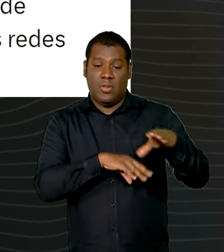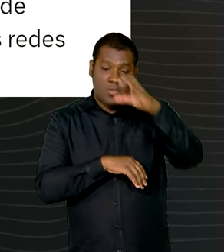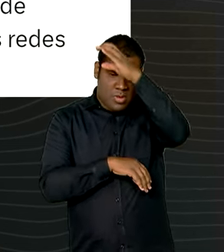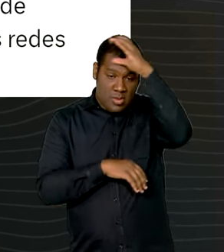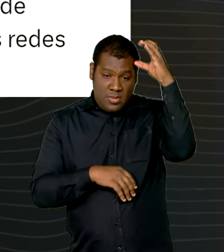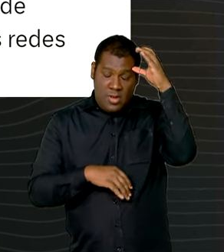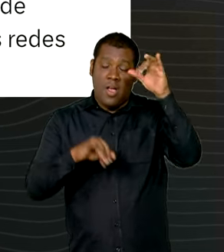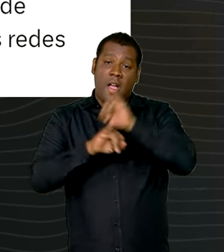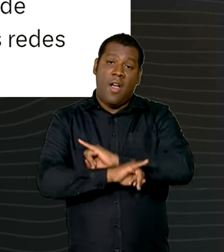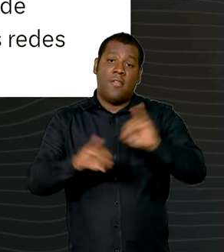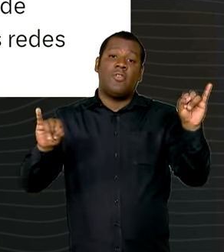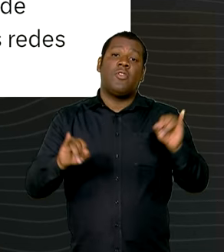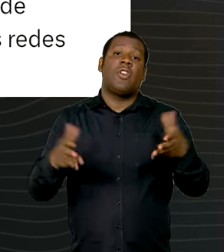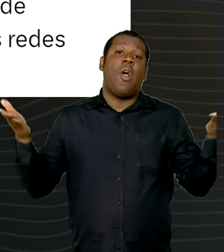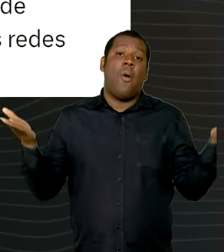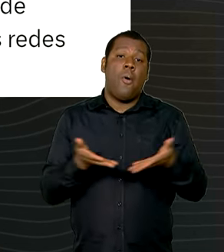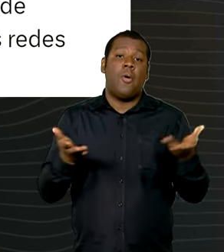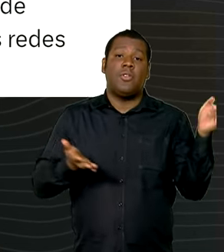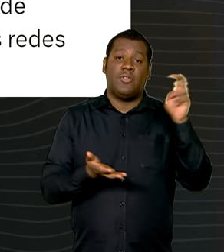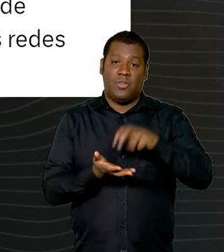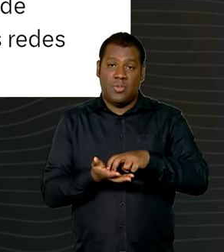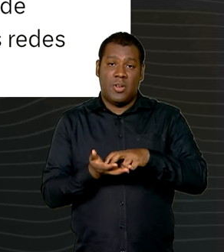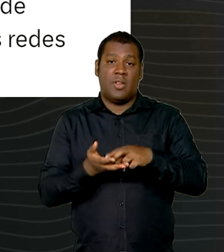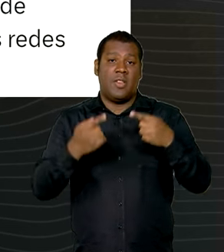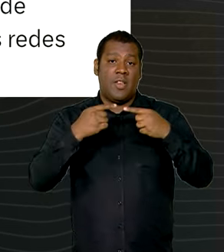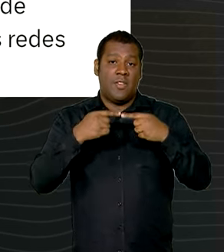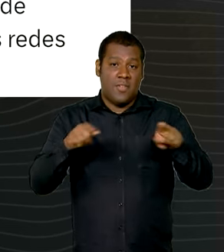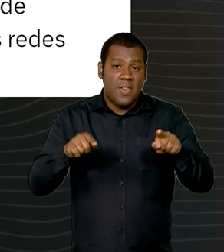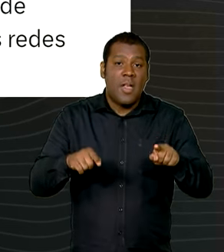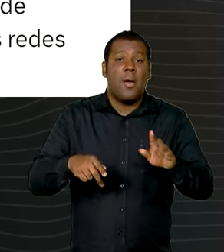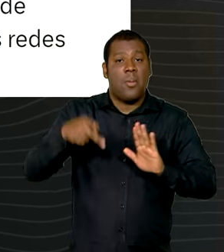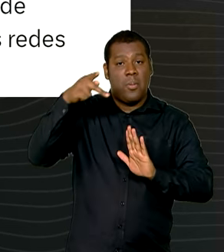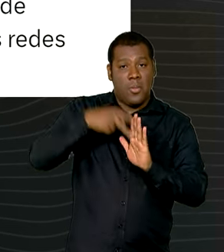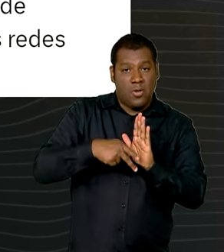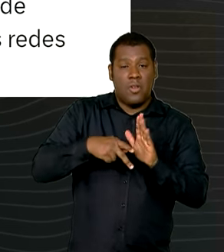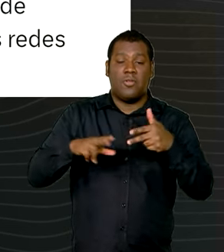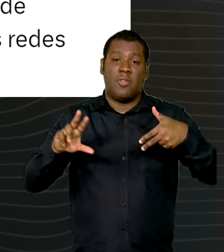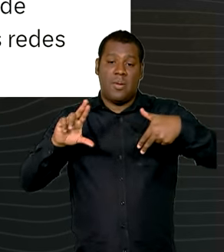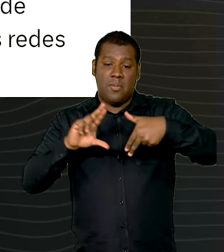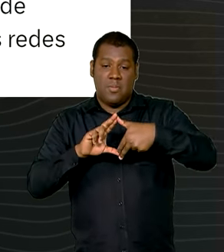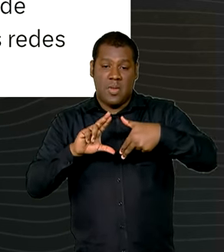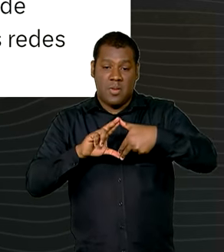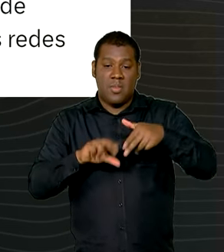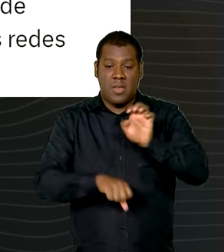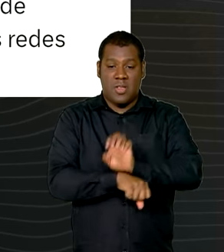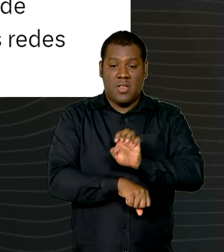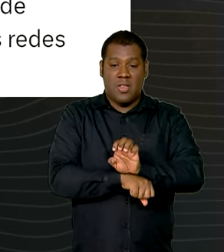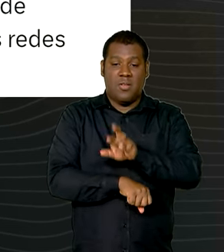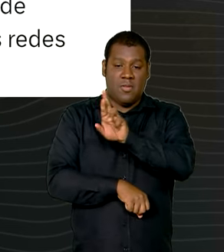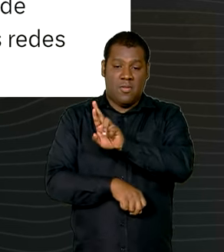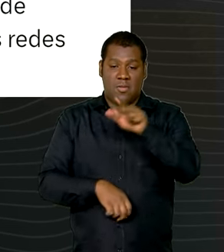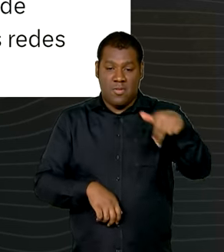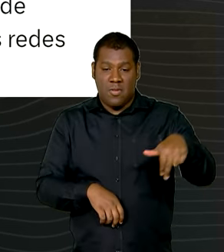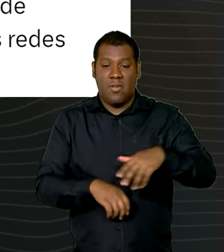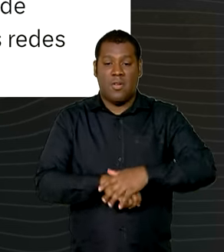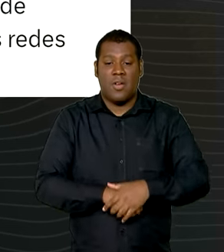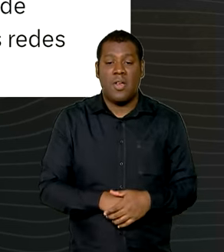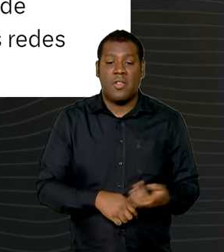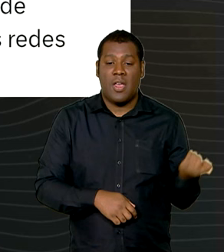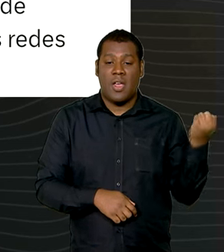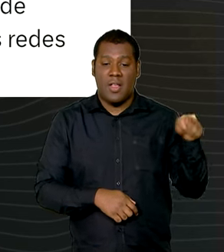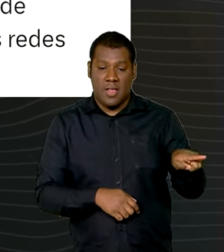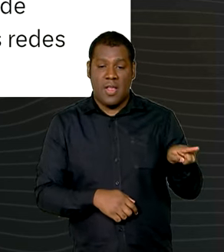divulgou que lança nesta manhã o programa Pé de Meia no Rio Grande do Norte ele estará ao lado da